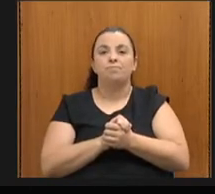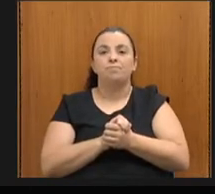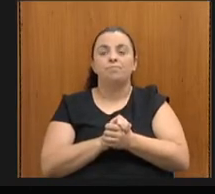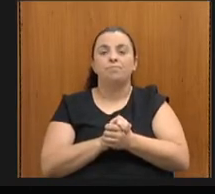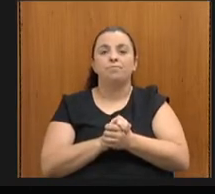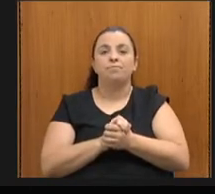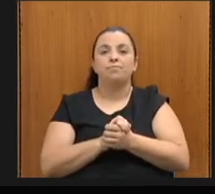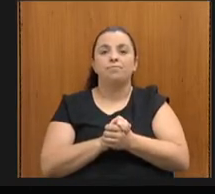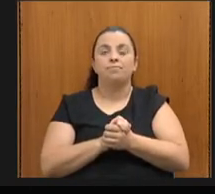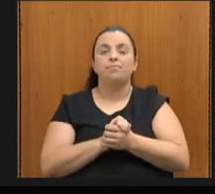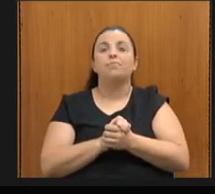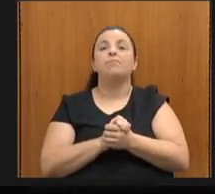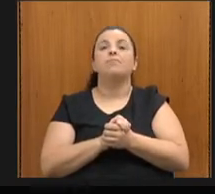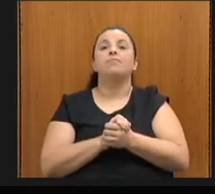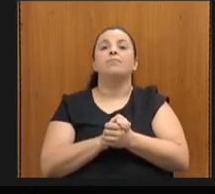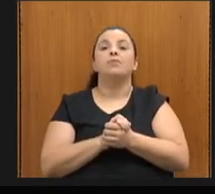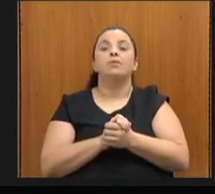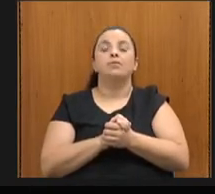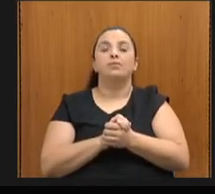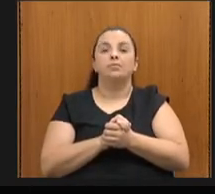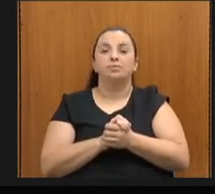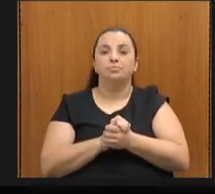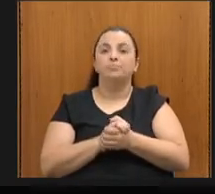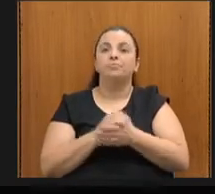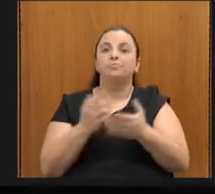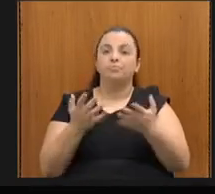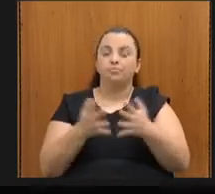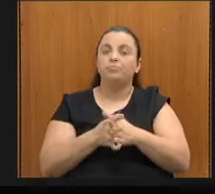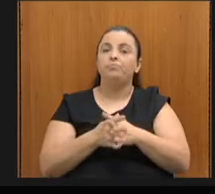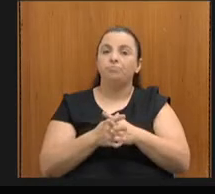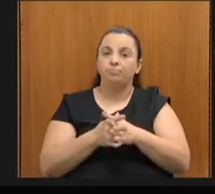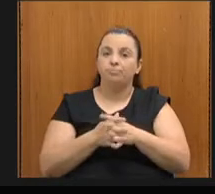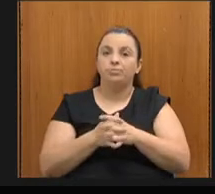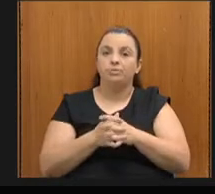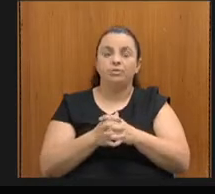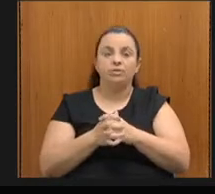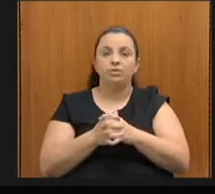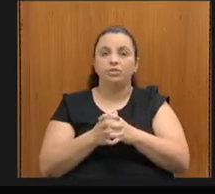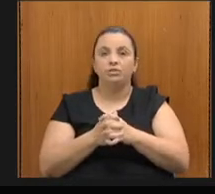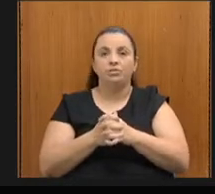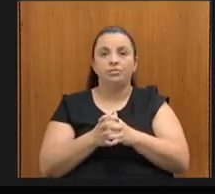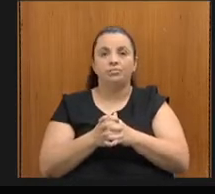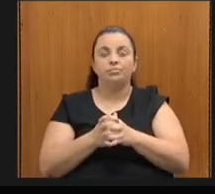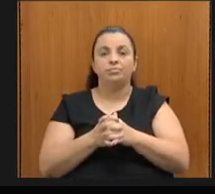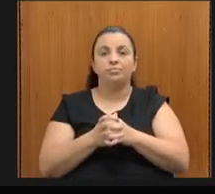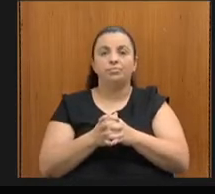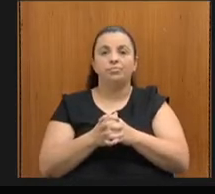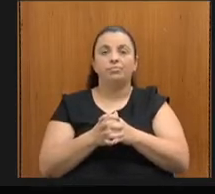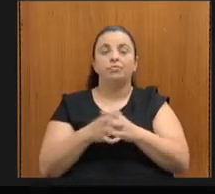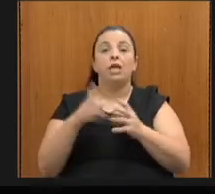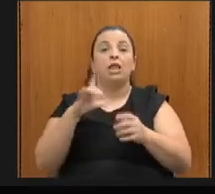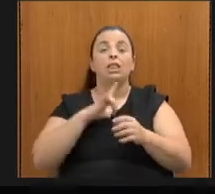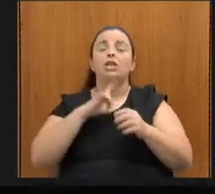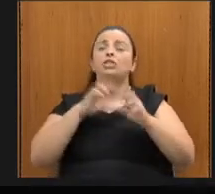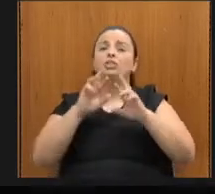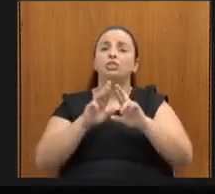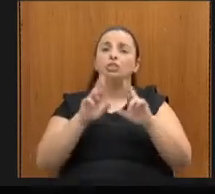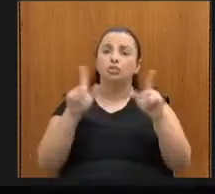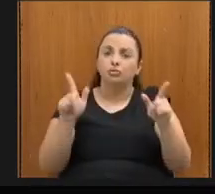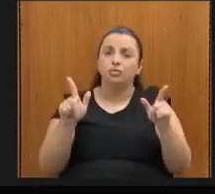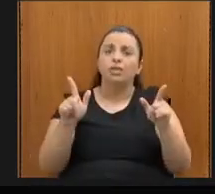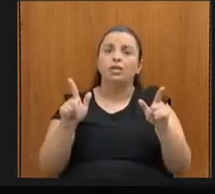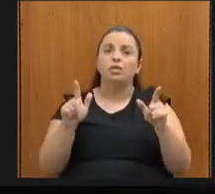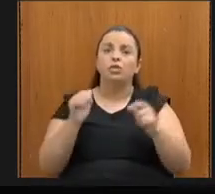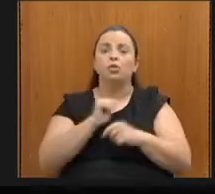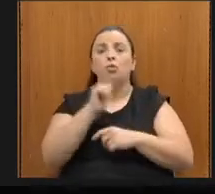assim, primorosa, ela é diferenciada em todo mundo. O que ela não tem de diferente em relação a todo mundo,